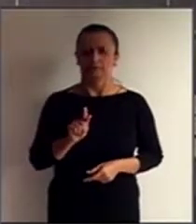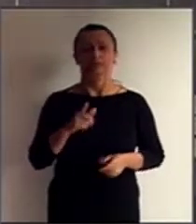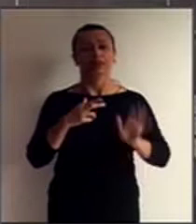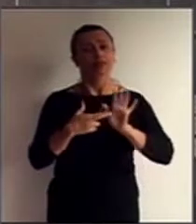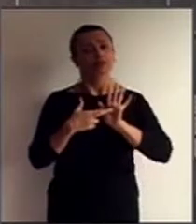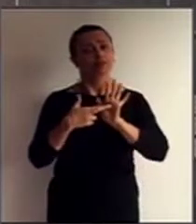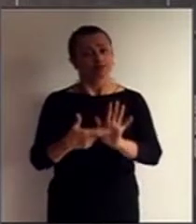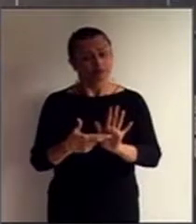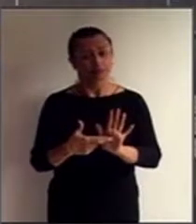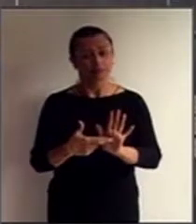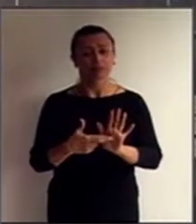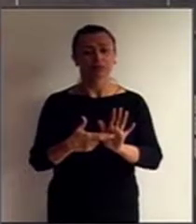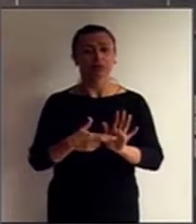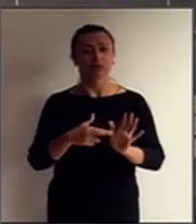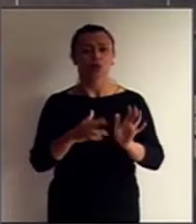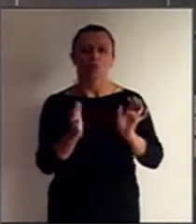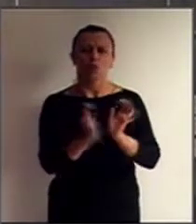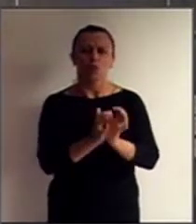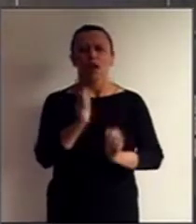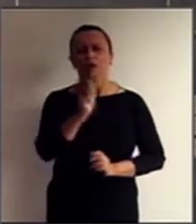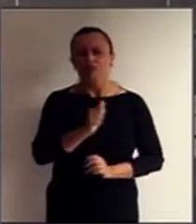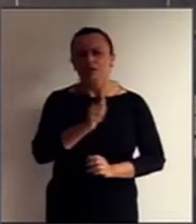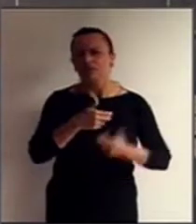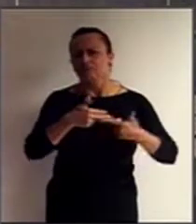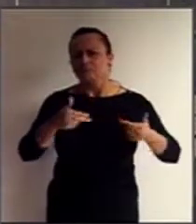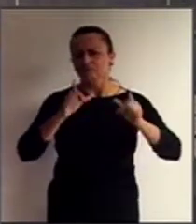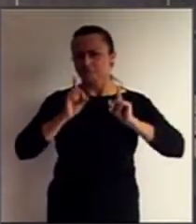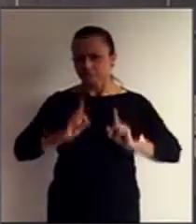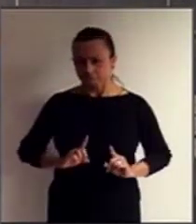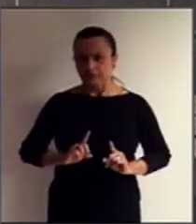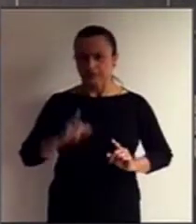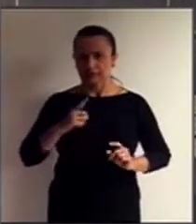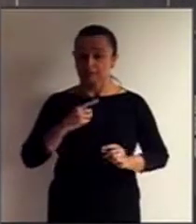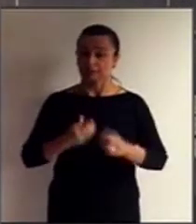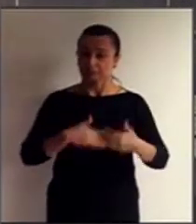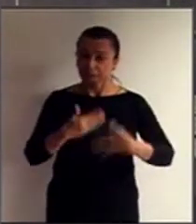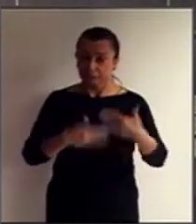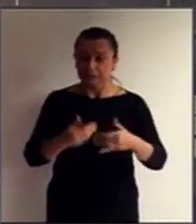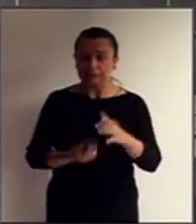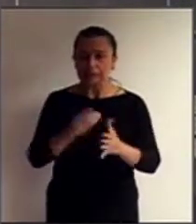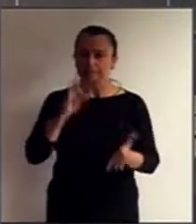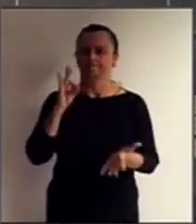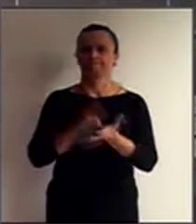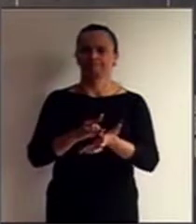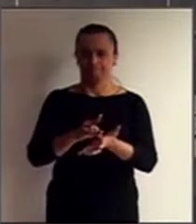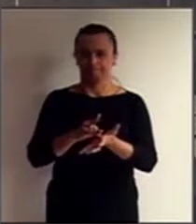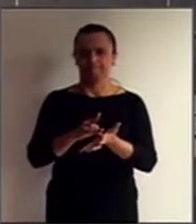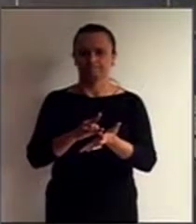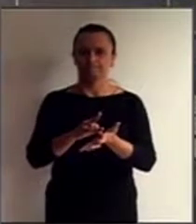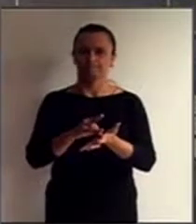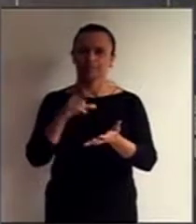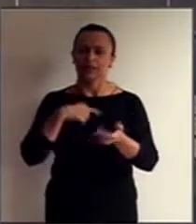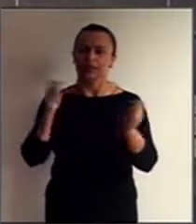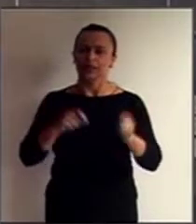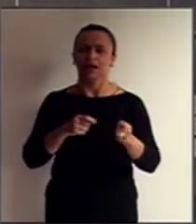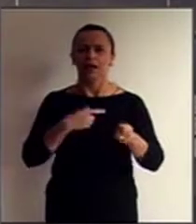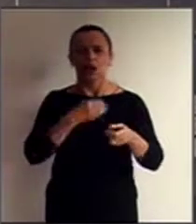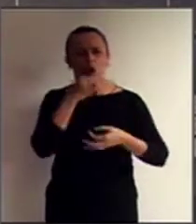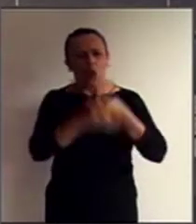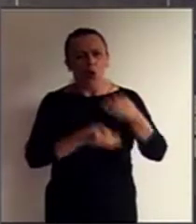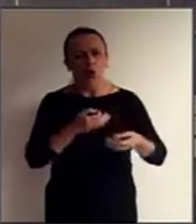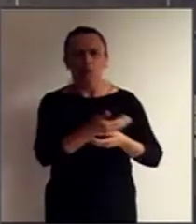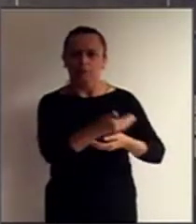representativas de pessoas com deficiência que deram legitimidade a todo o processo e também trouxeram, puderam contribuir com a